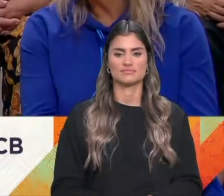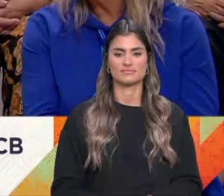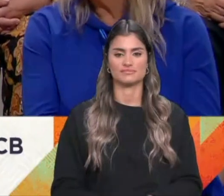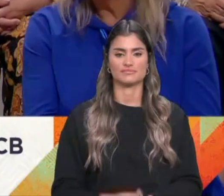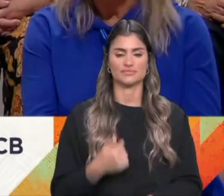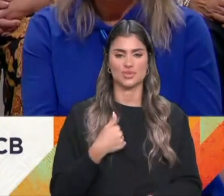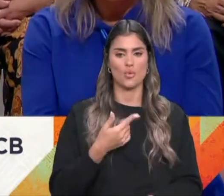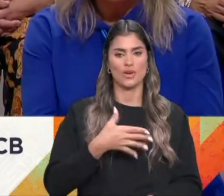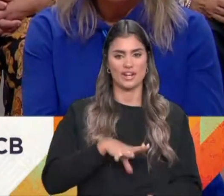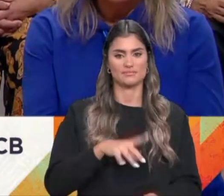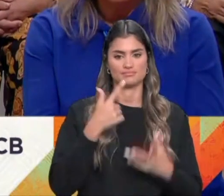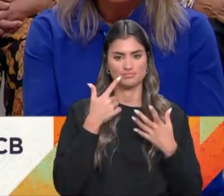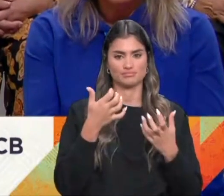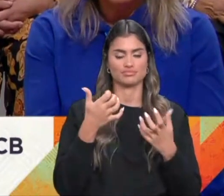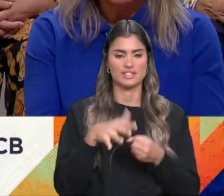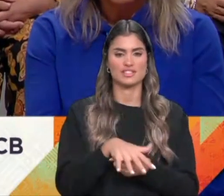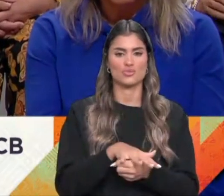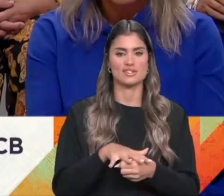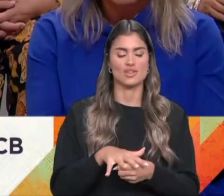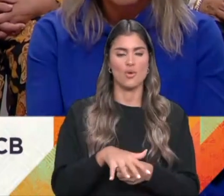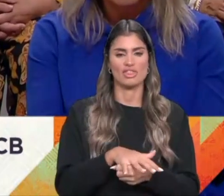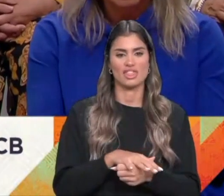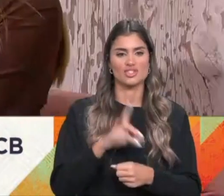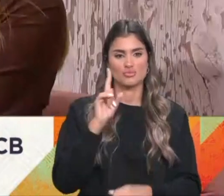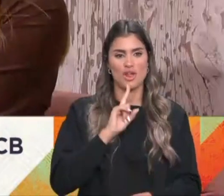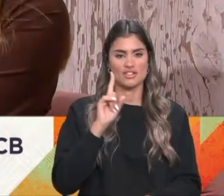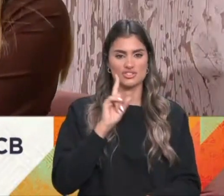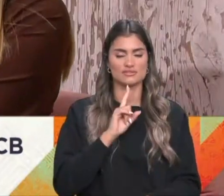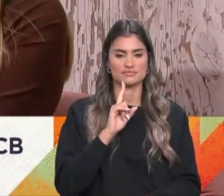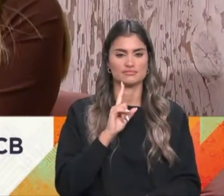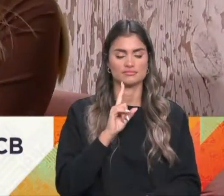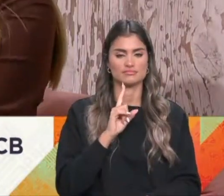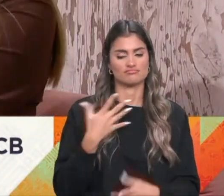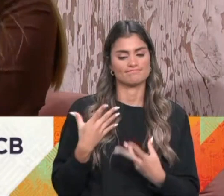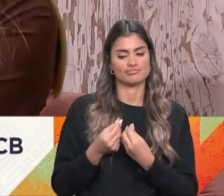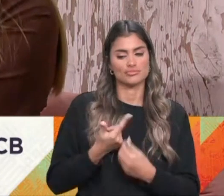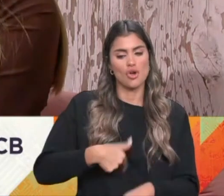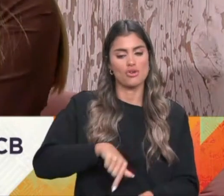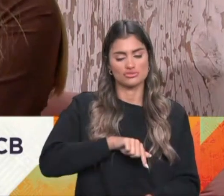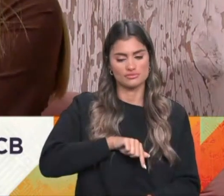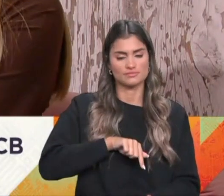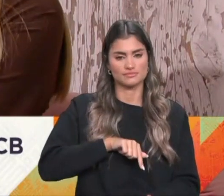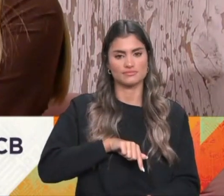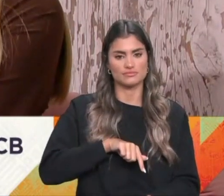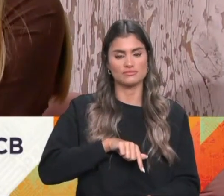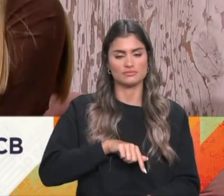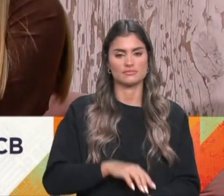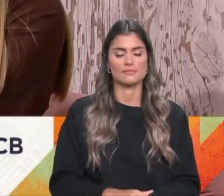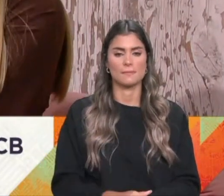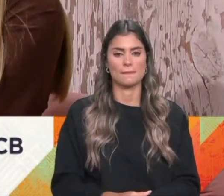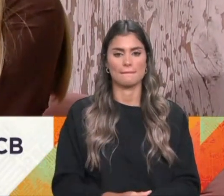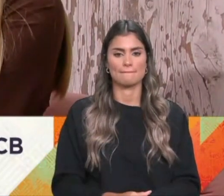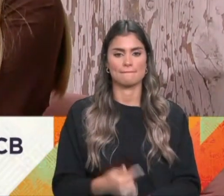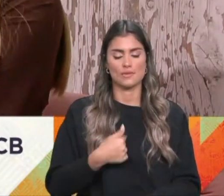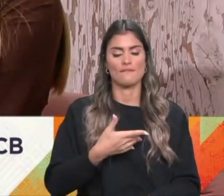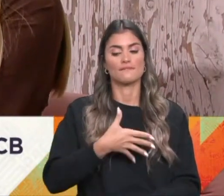enfatizar esta questão das mulheres empreendedoras que se juntaram a nós com o pretexto de um título e quero muito,